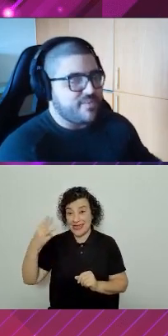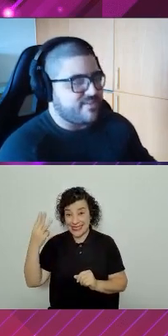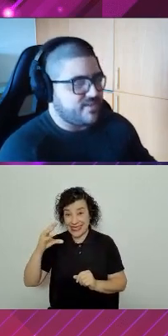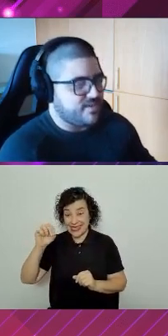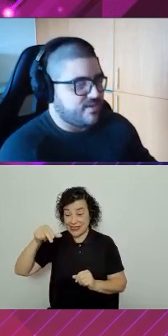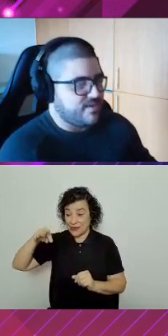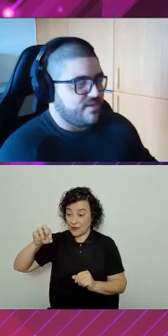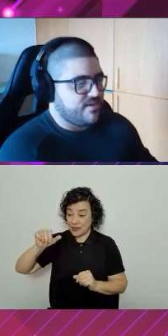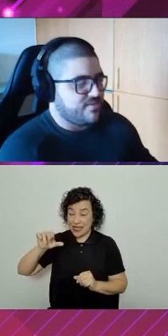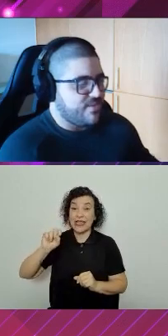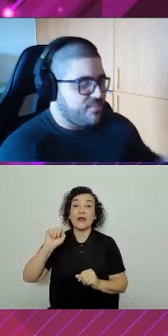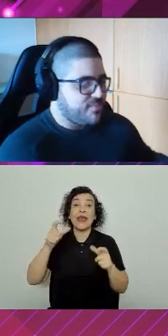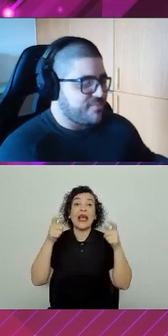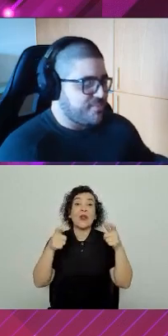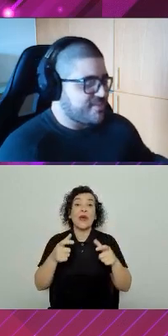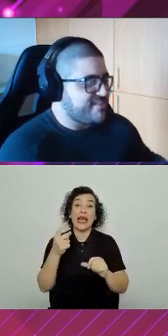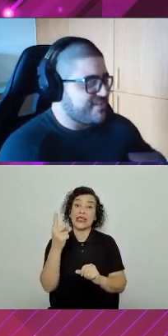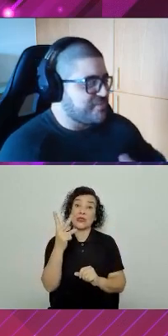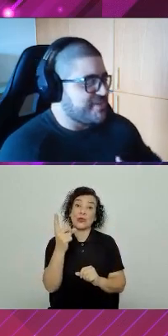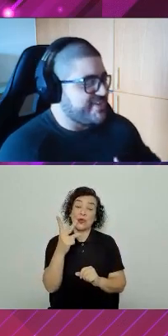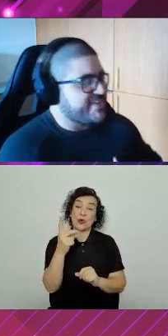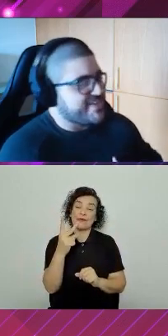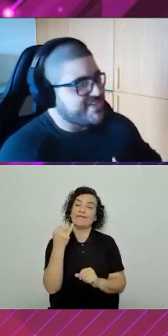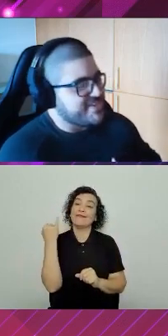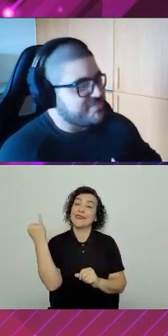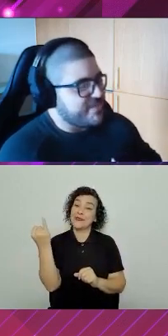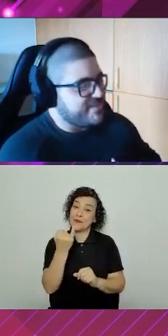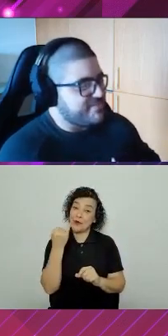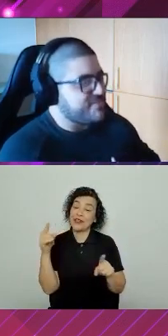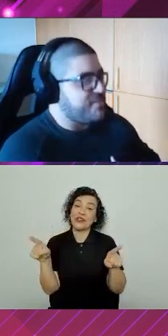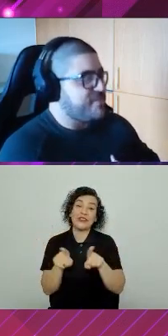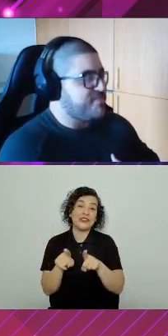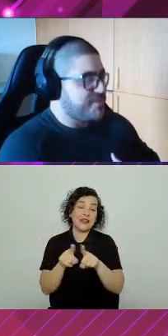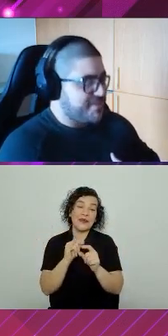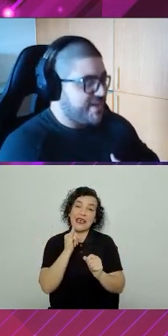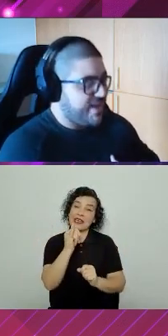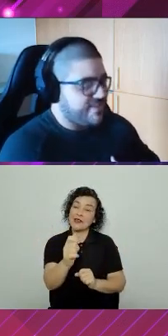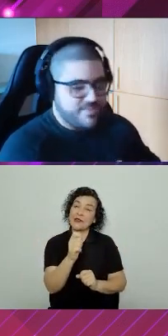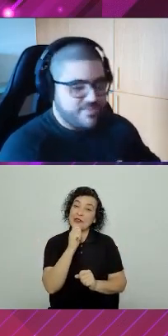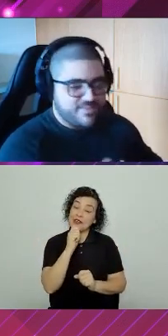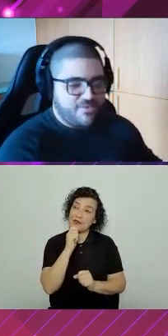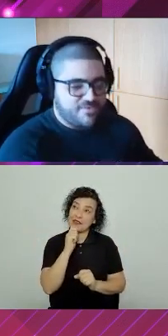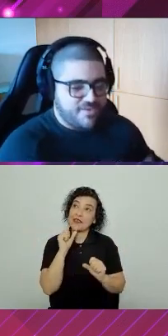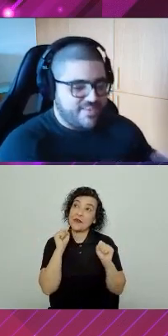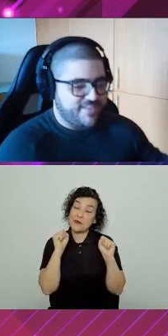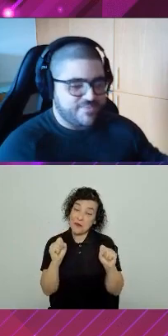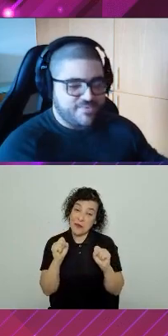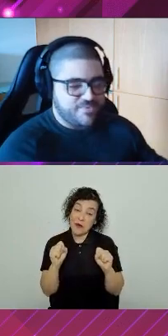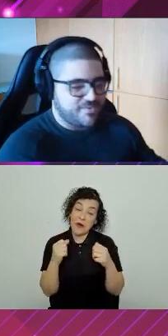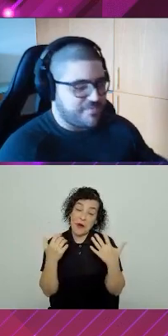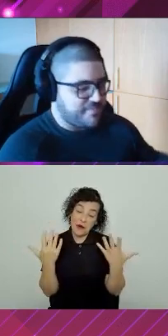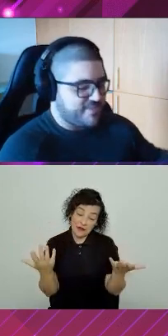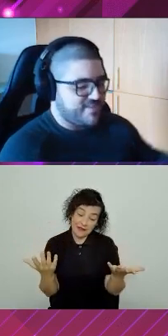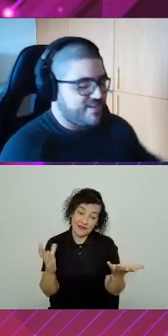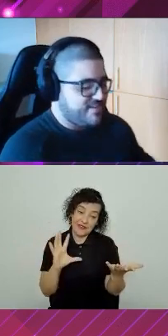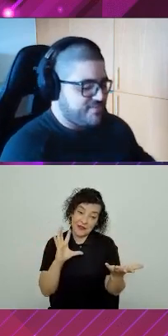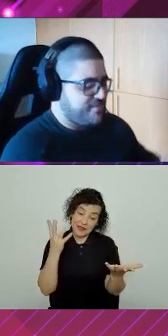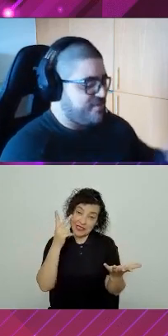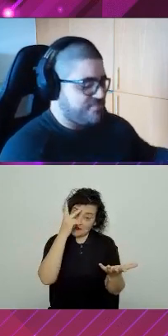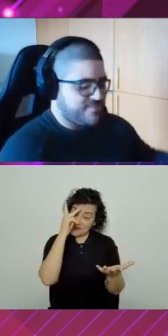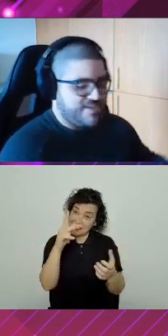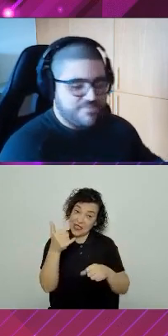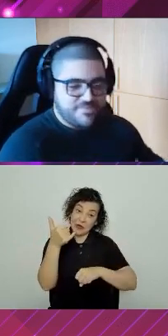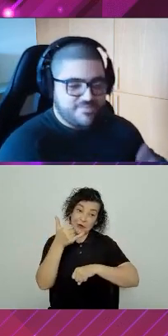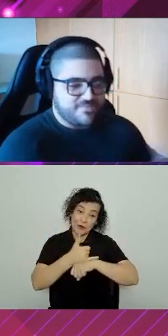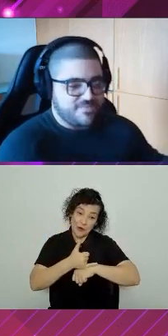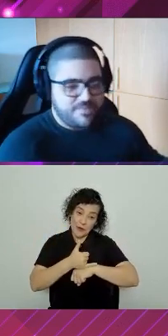12 ambientes aqui. Tem um ponto importante que nunca chega na gente, mas eventualmente pode chegar, dependendo de qual é a sua realidade, se você é um dono da empresa, se você